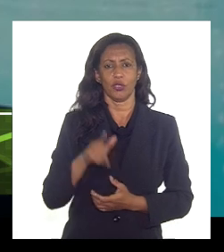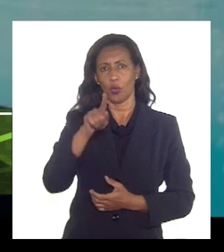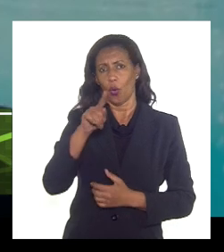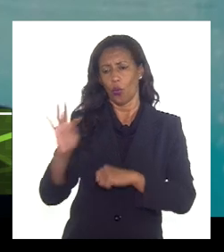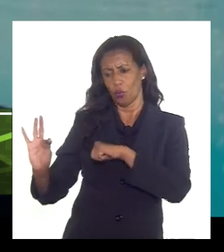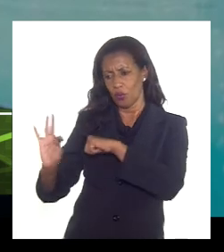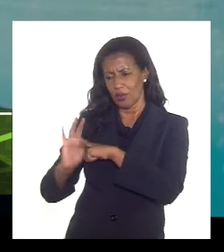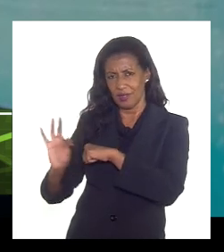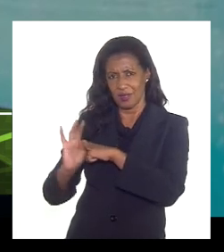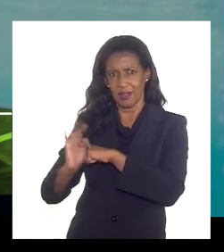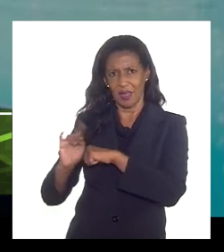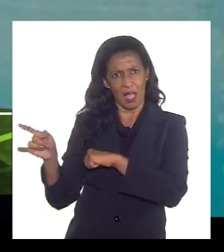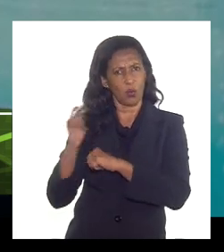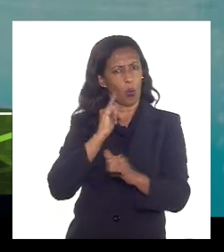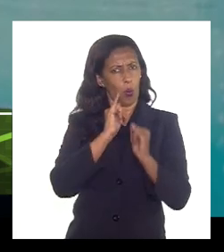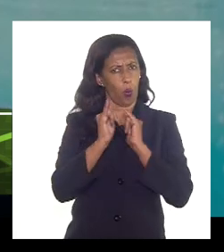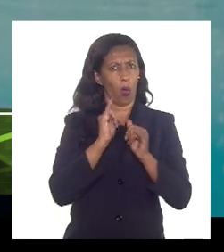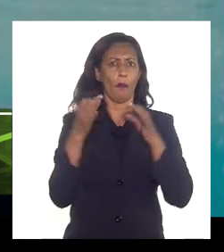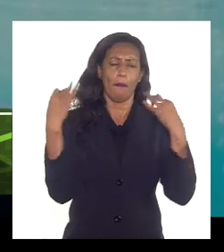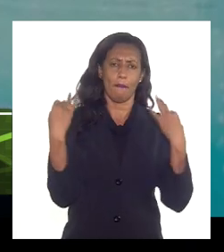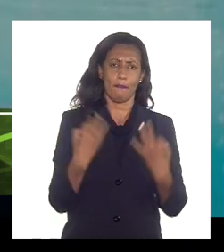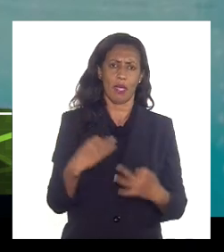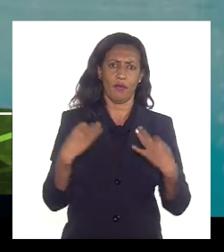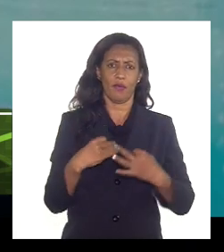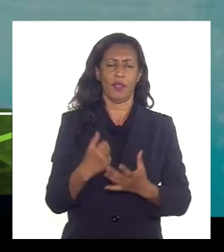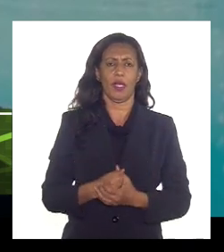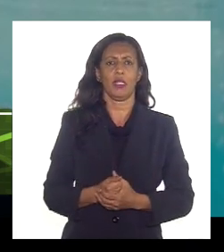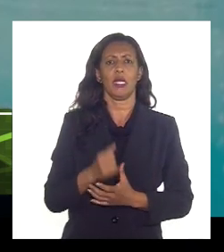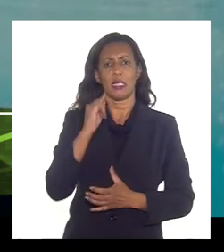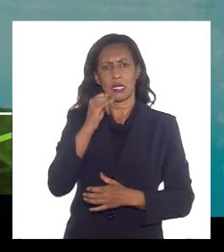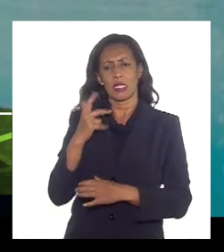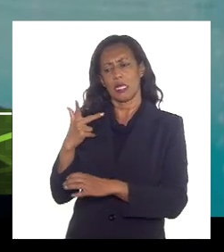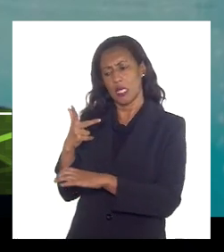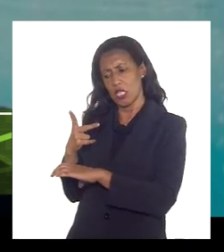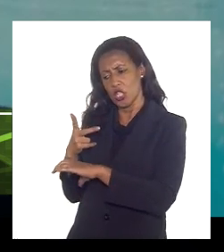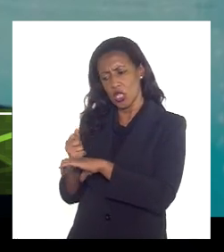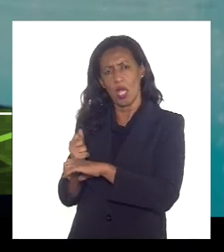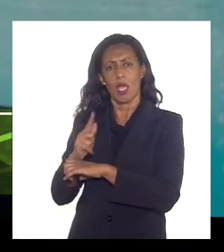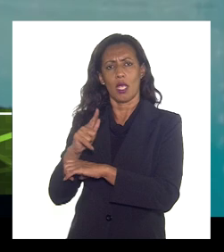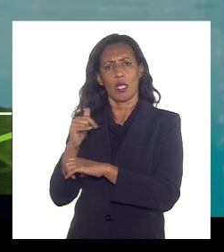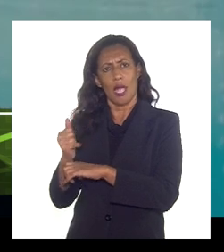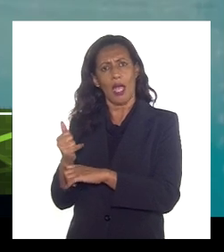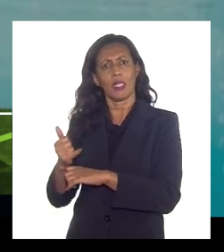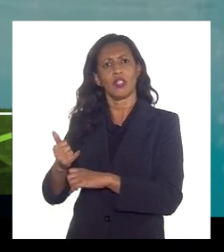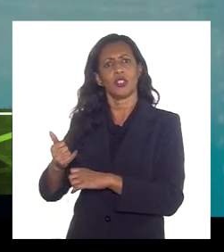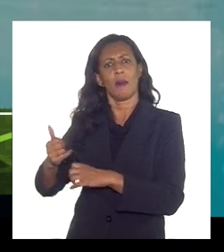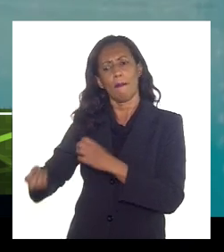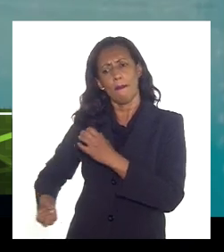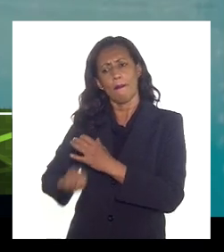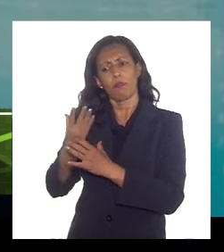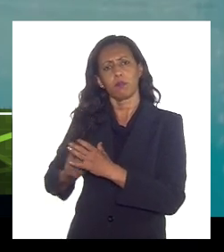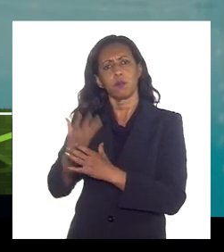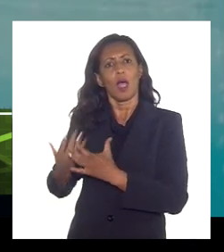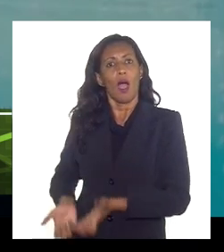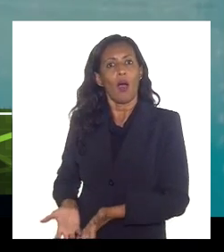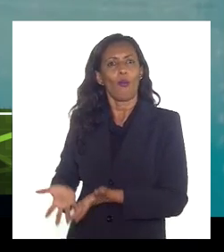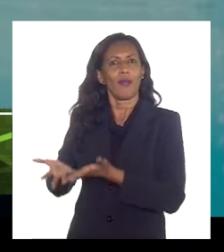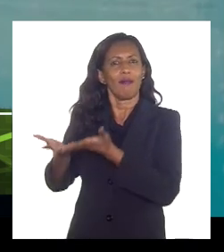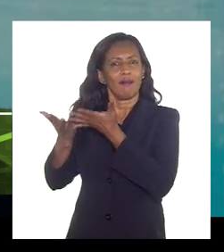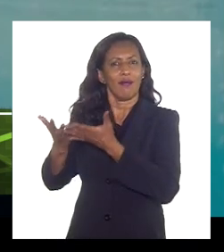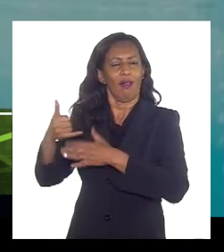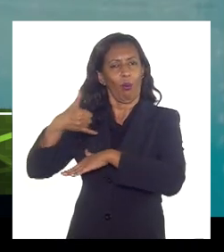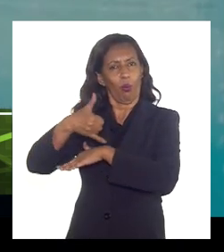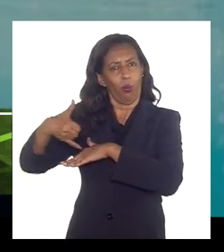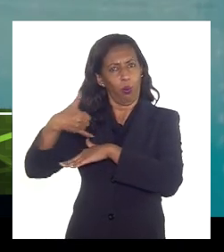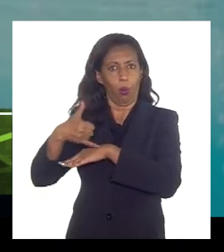para injetar gás geralmente aumenta a produção de petróleo não são todos os casos não são todos os casos é